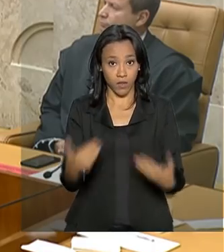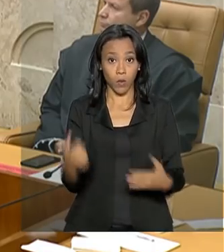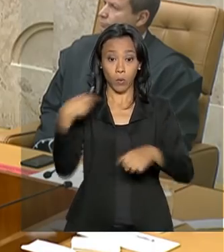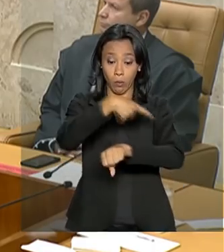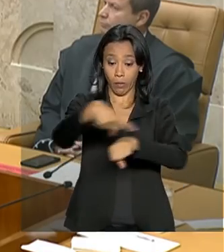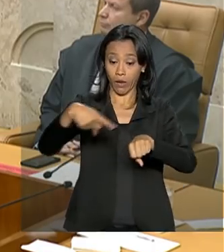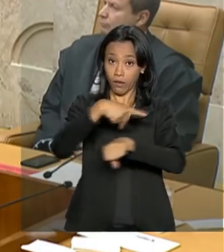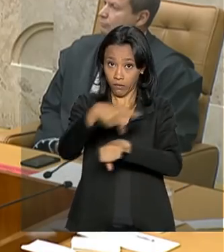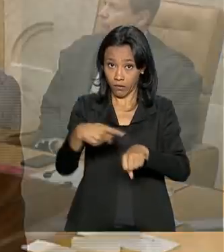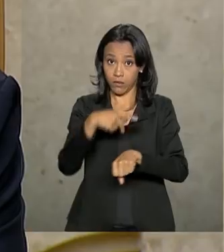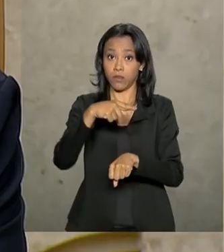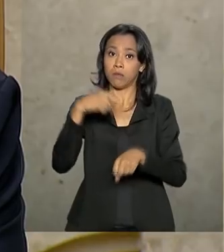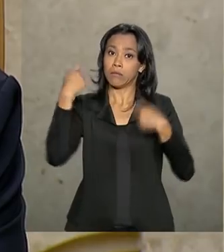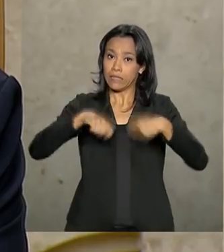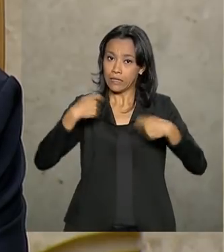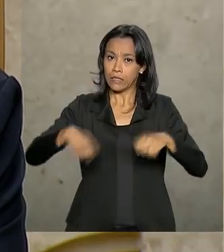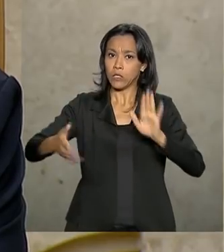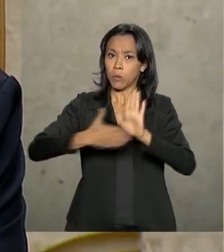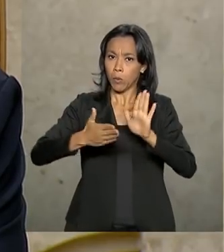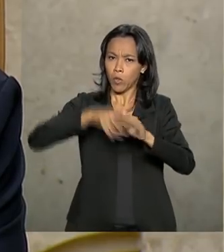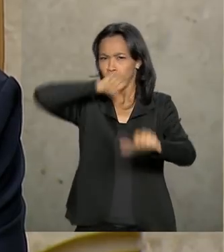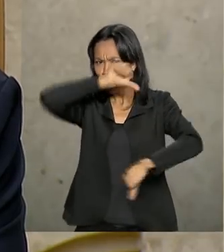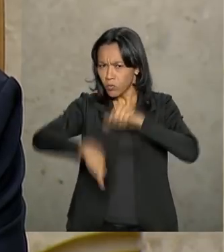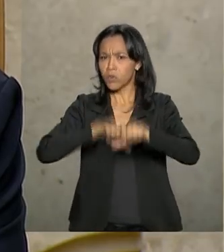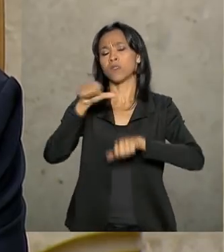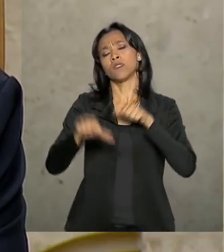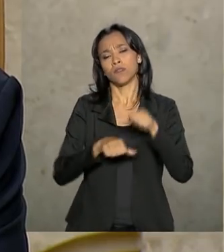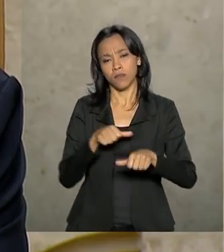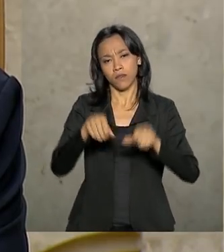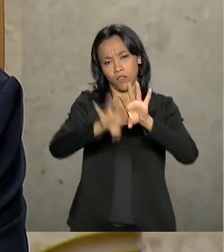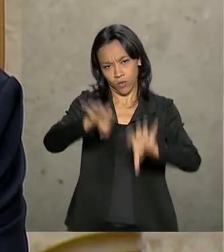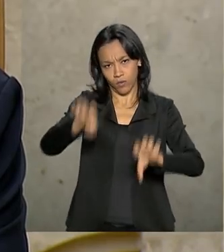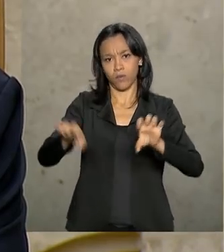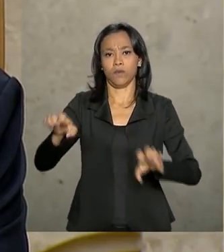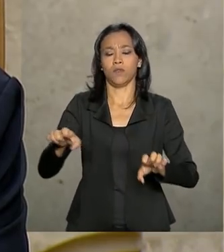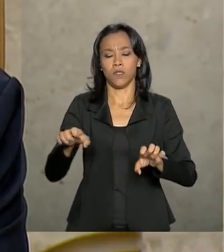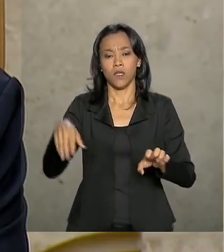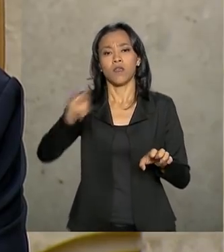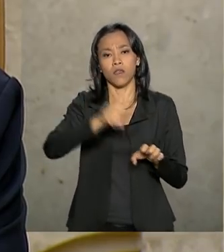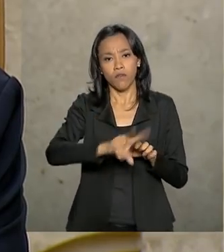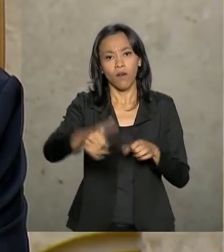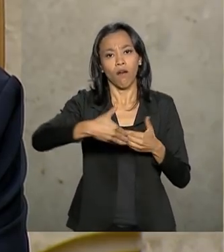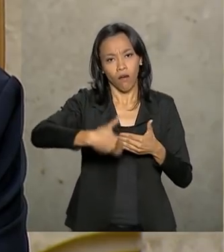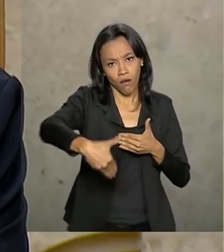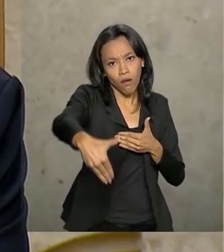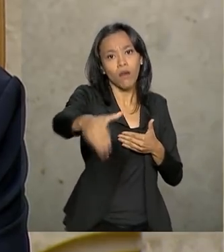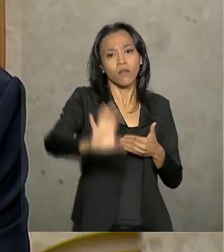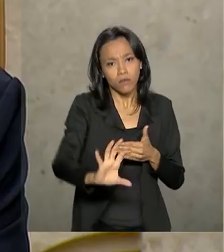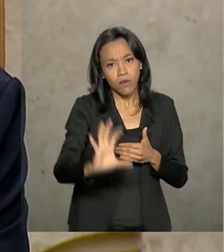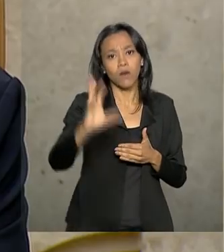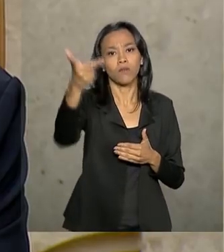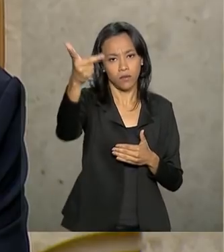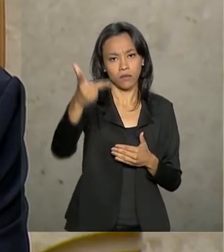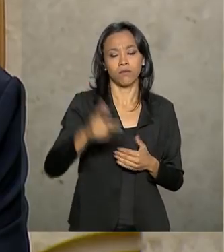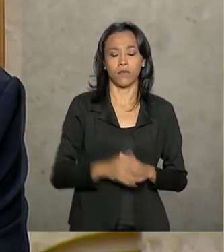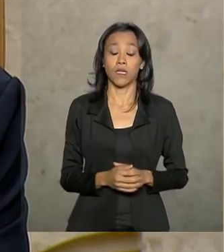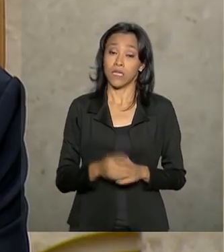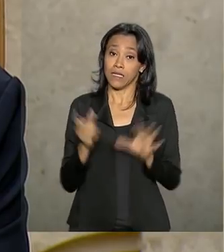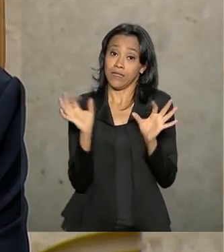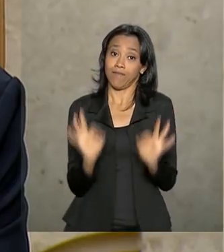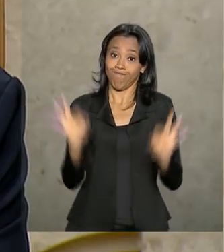necessita de reformas estruturantes Que serão realizadas e certamente